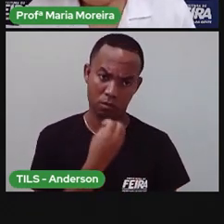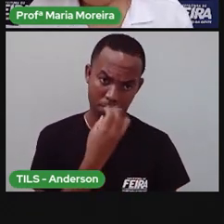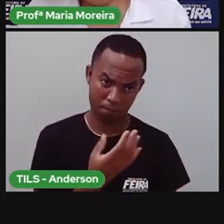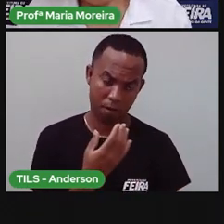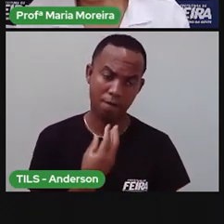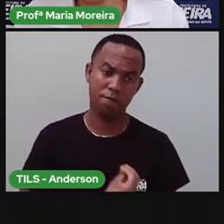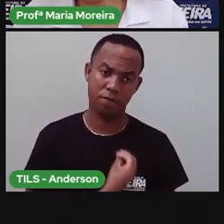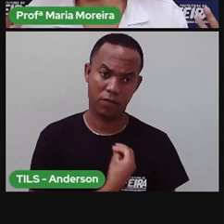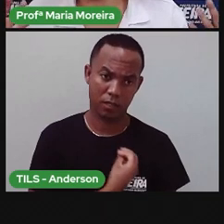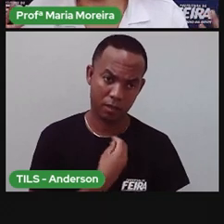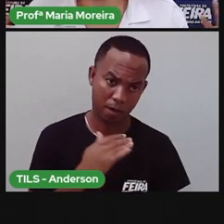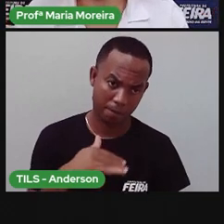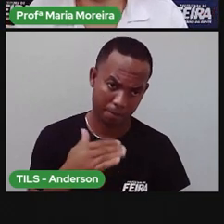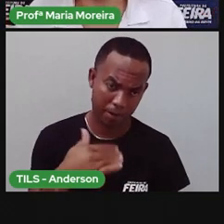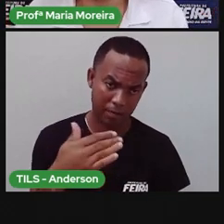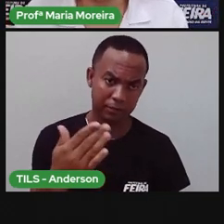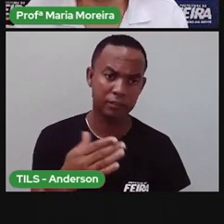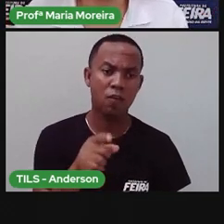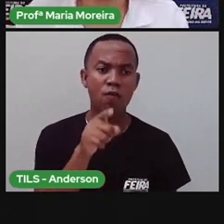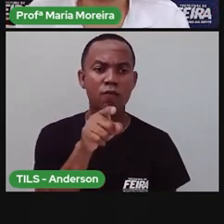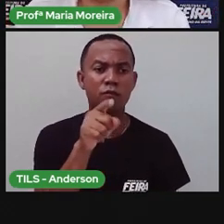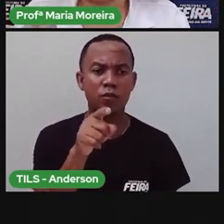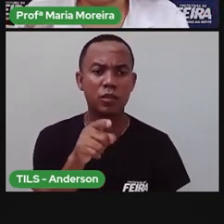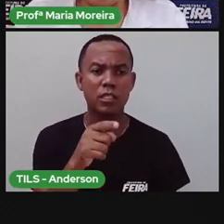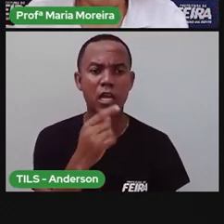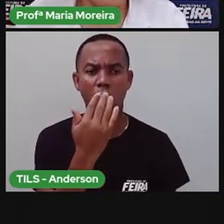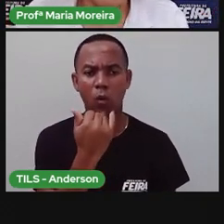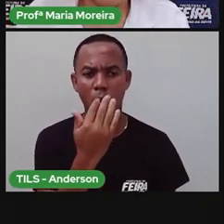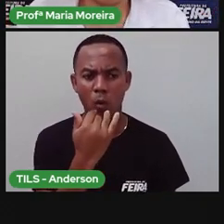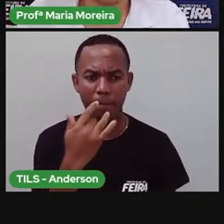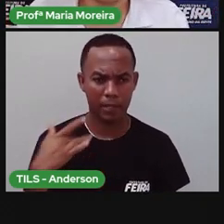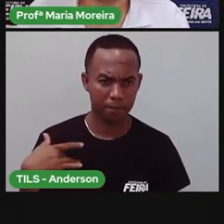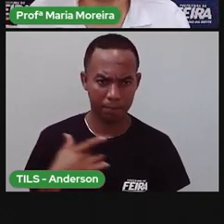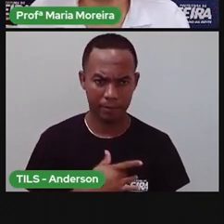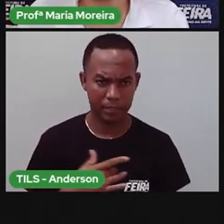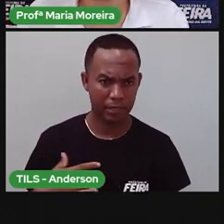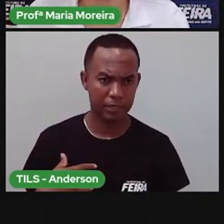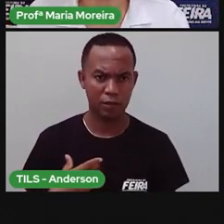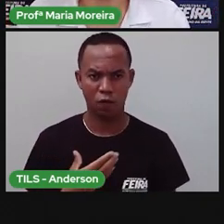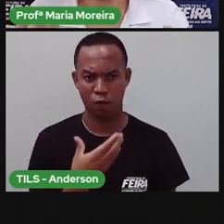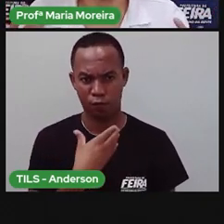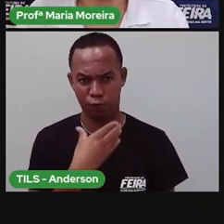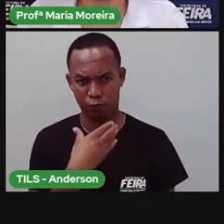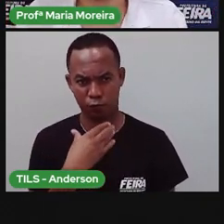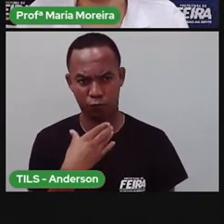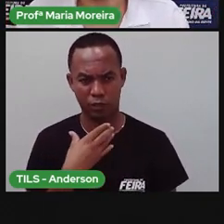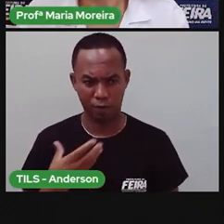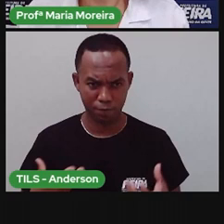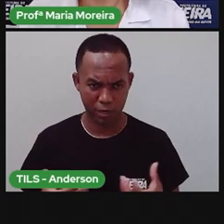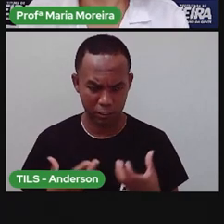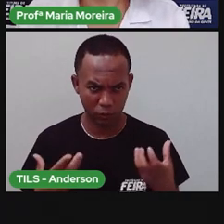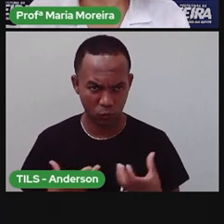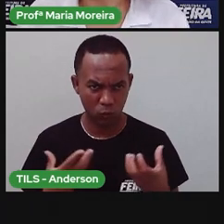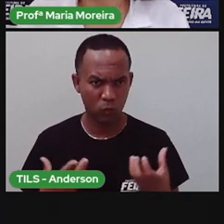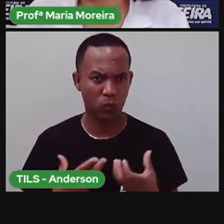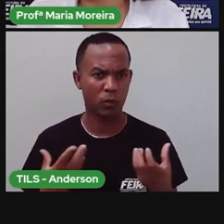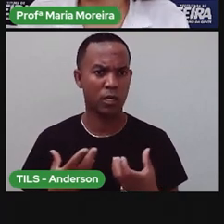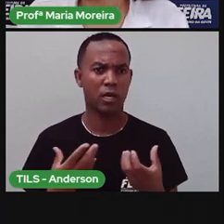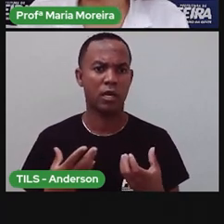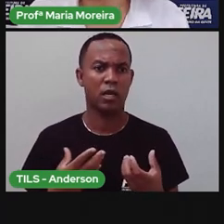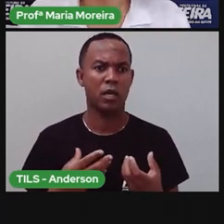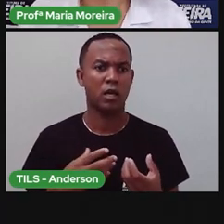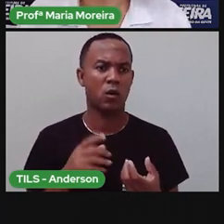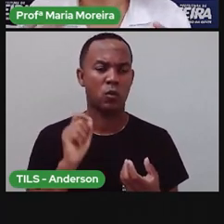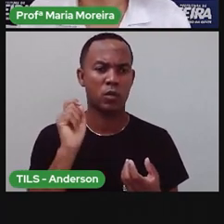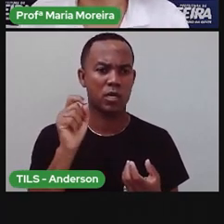se você é um ser humano e você se alimenta bem, se você come fruta, verdura, se você não toma tanto